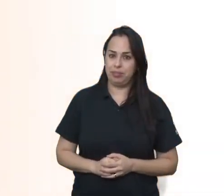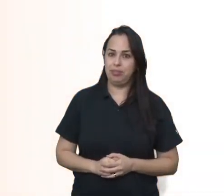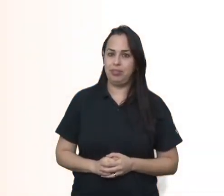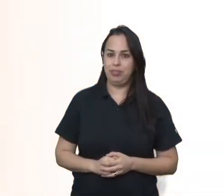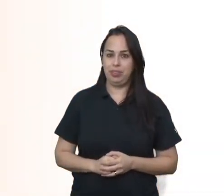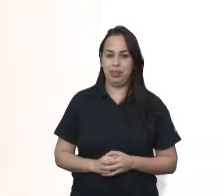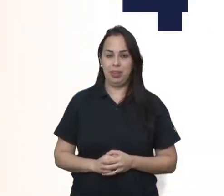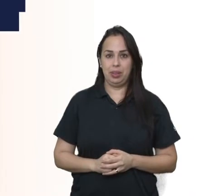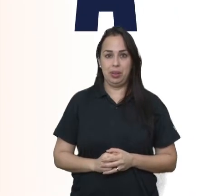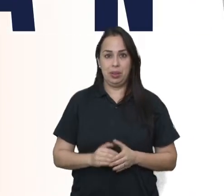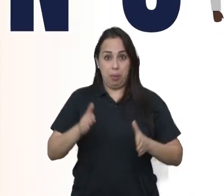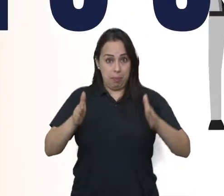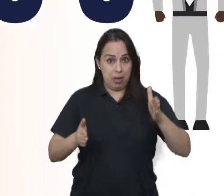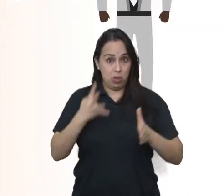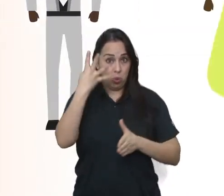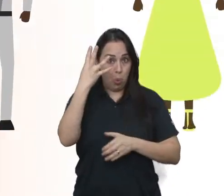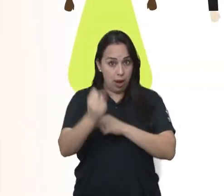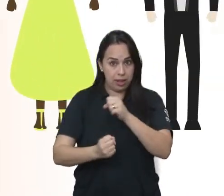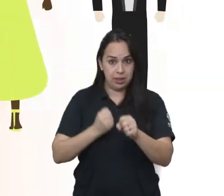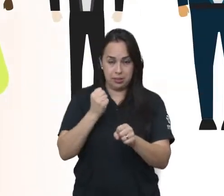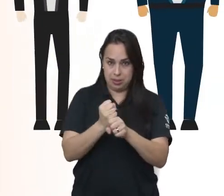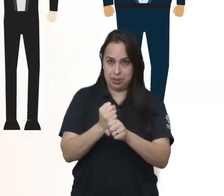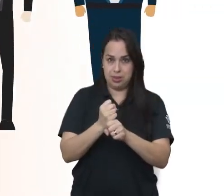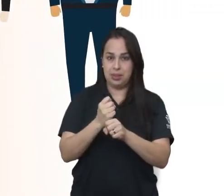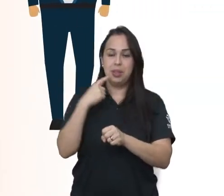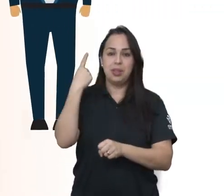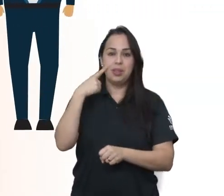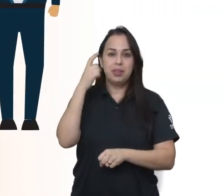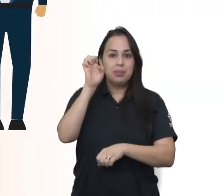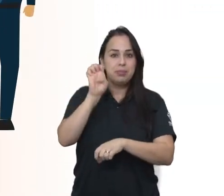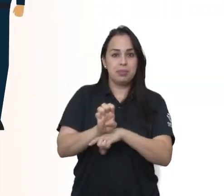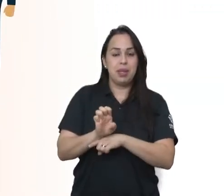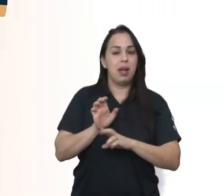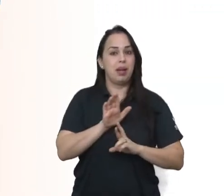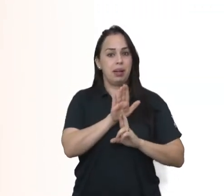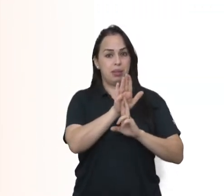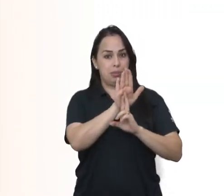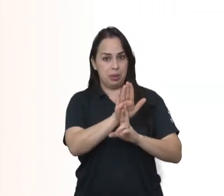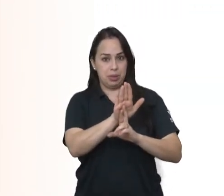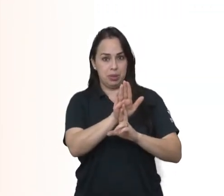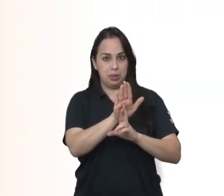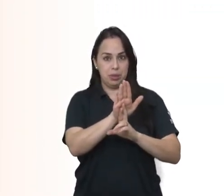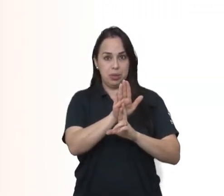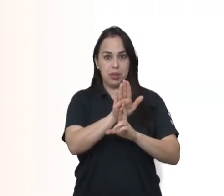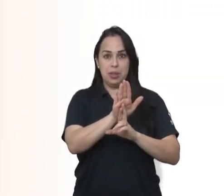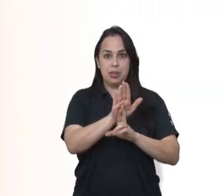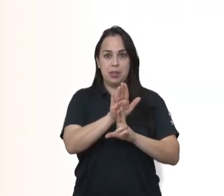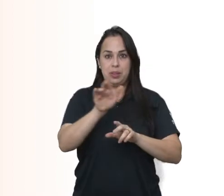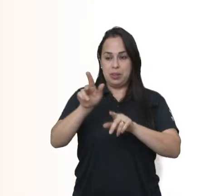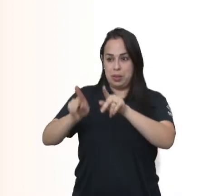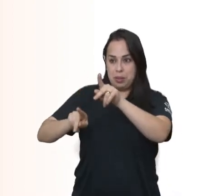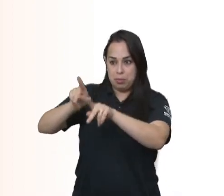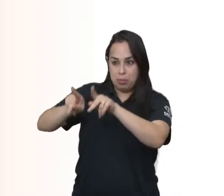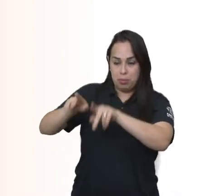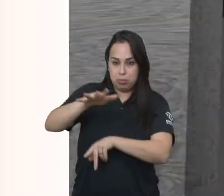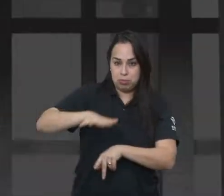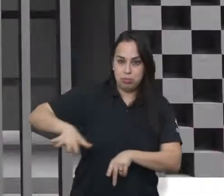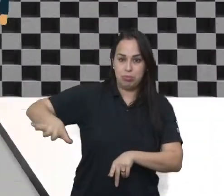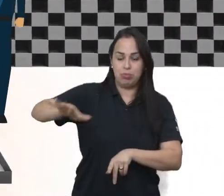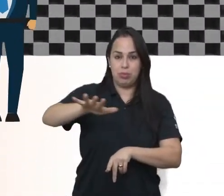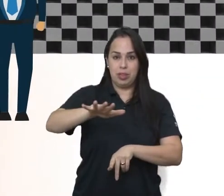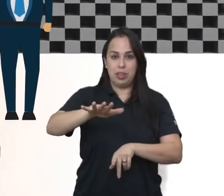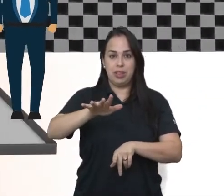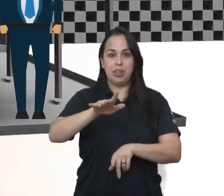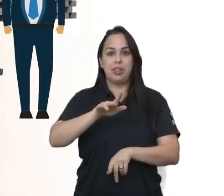Com o mandato de quatro anos, os deputados estaduais representam a população do Estado que os elegeram e compõem as